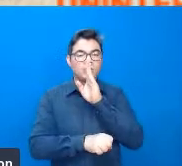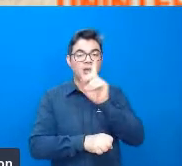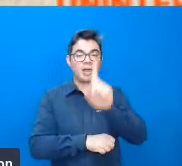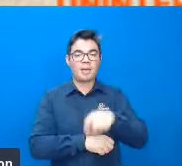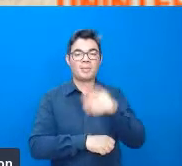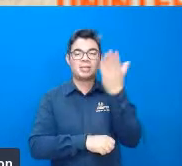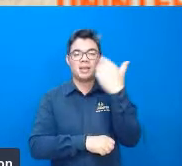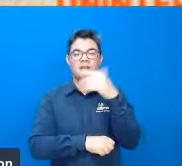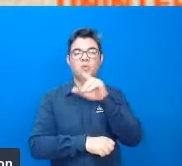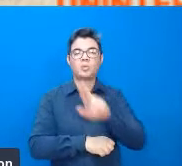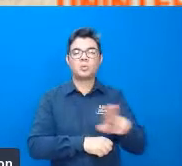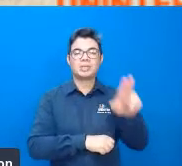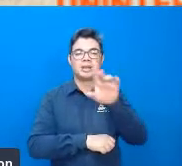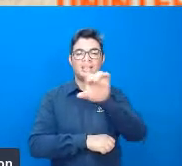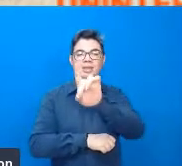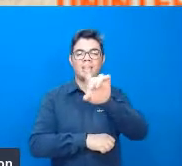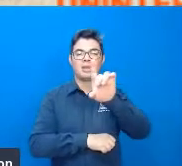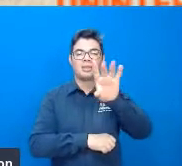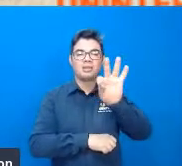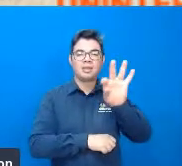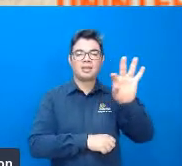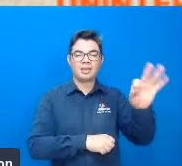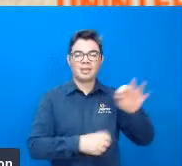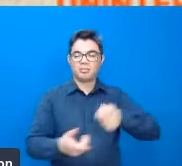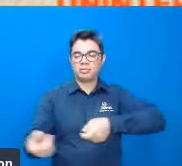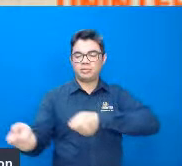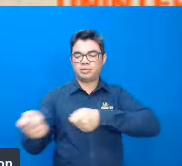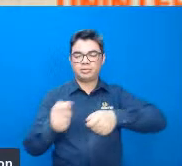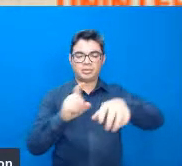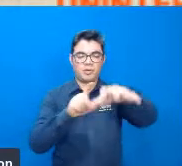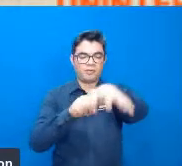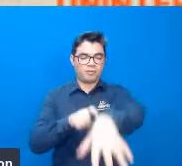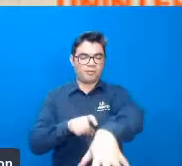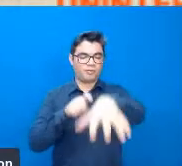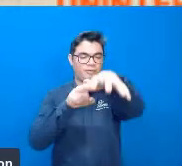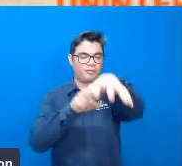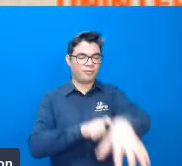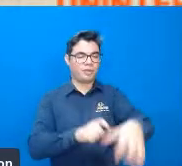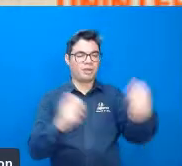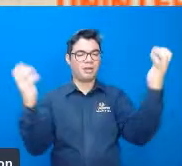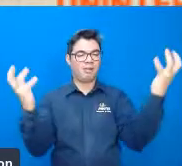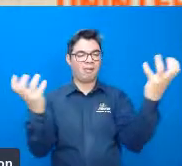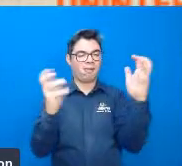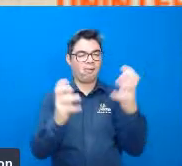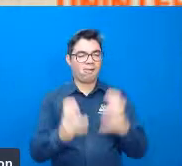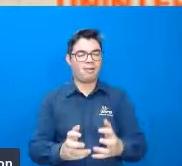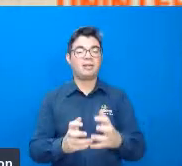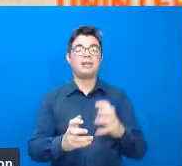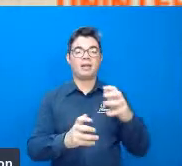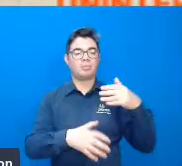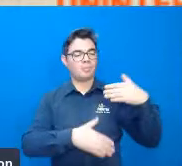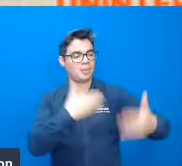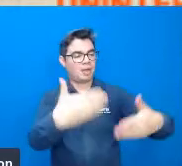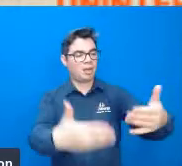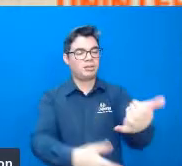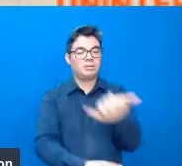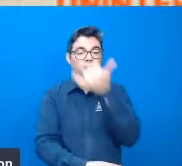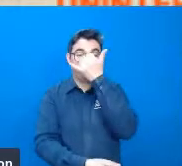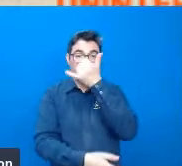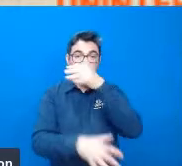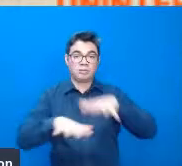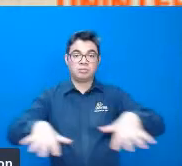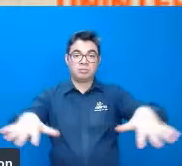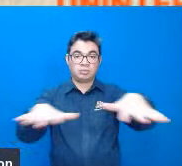como herbicida, né, nas plantações dos Estados Unidos e os possíveis impactos que isso traria para